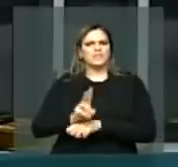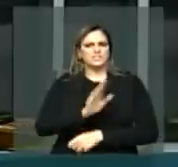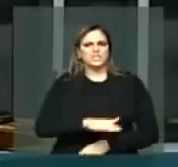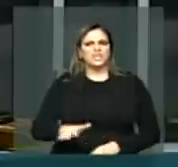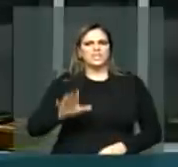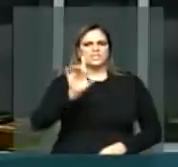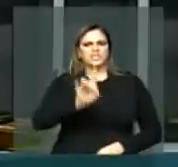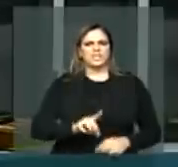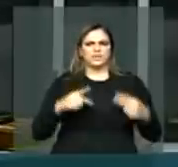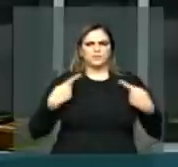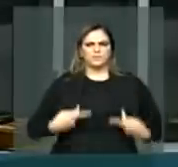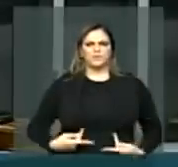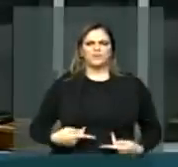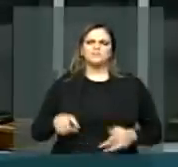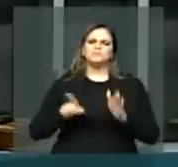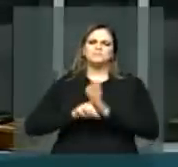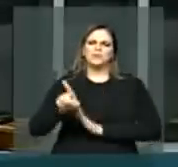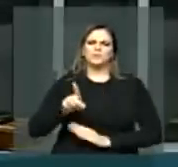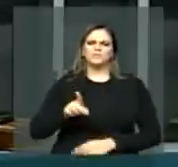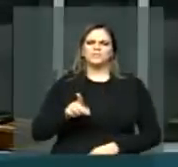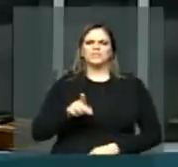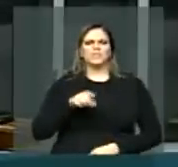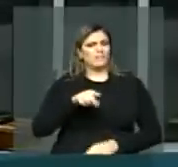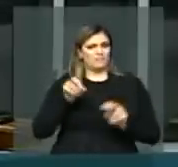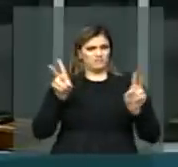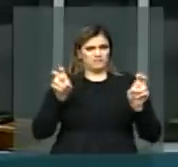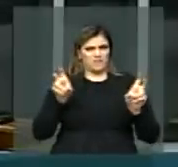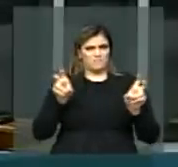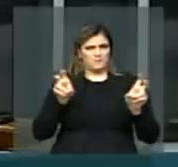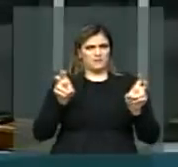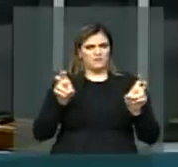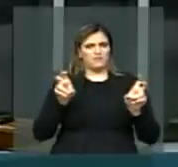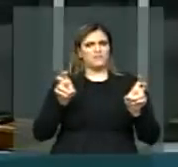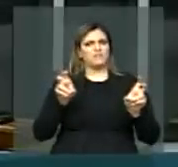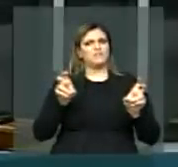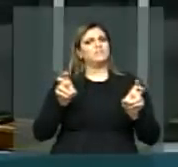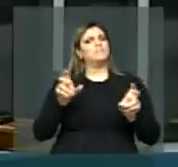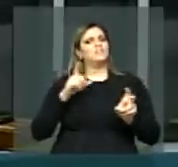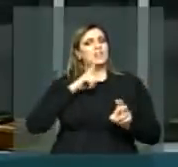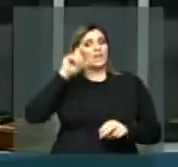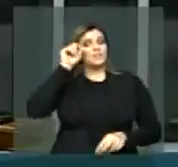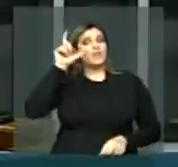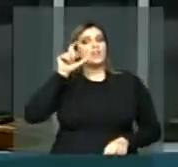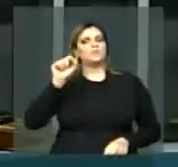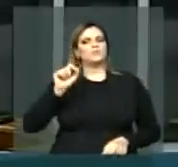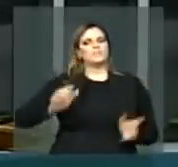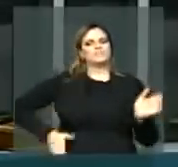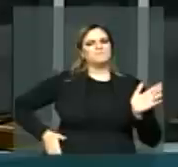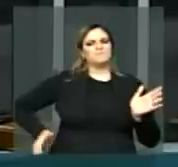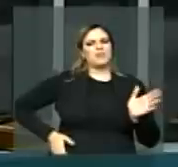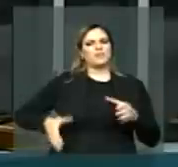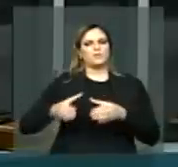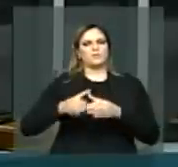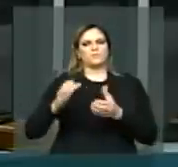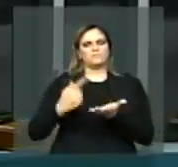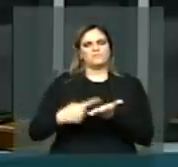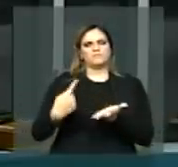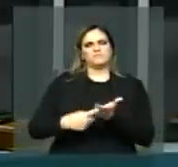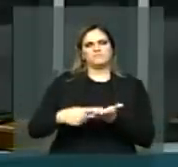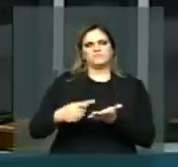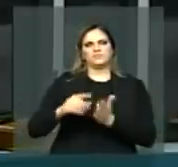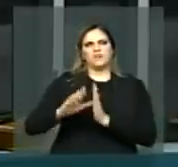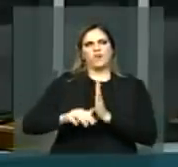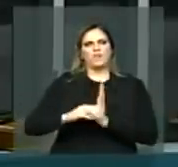dos direitos humanos, é certo que esse tema muito interessa ao crime organizado, porque é na